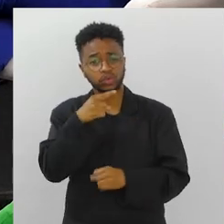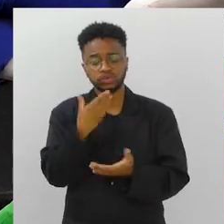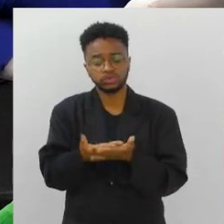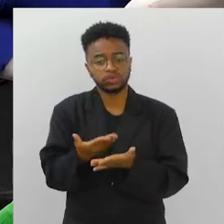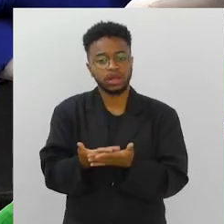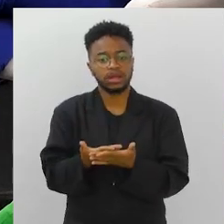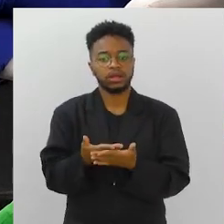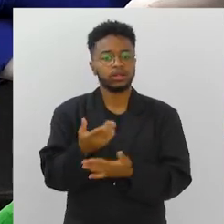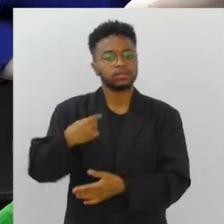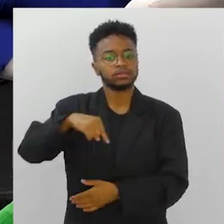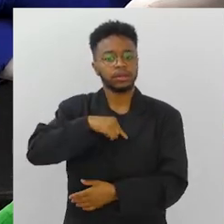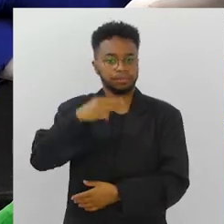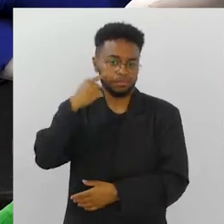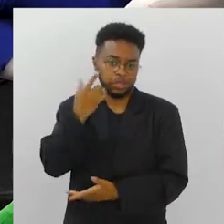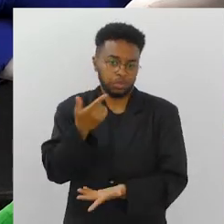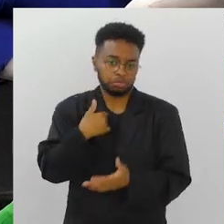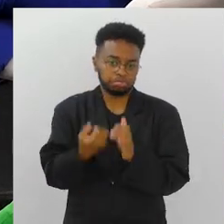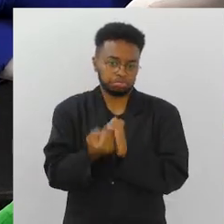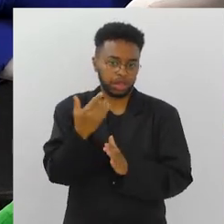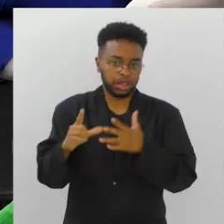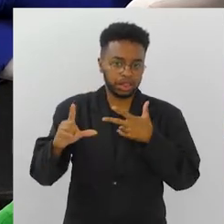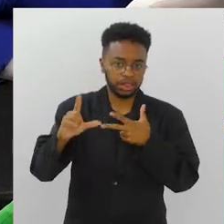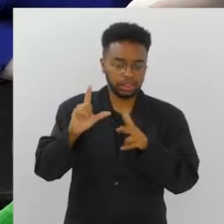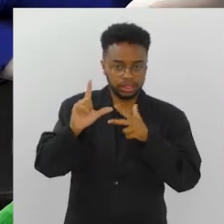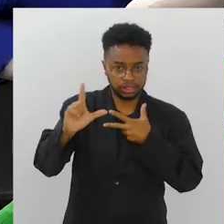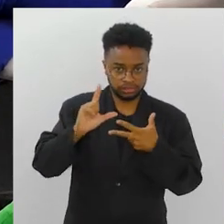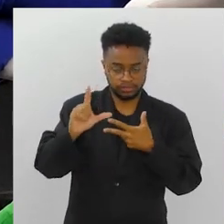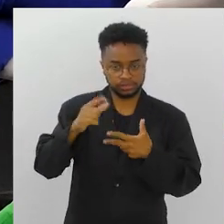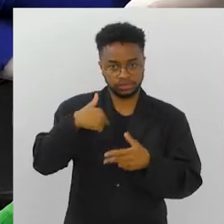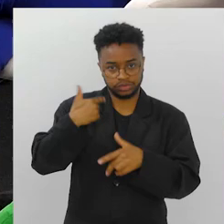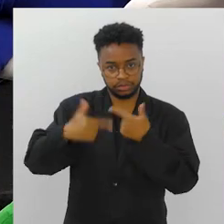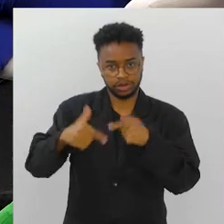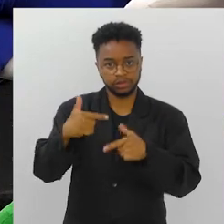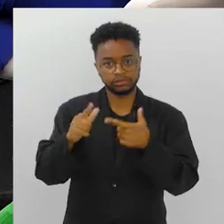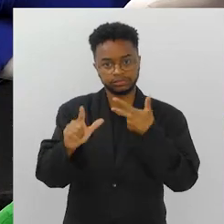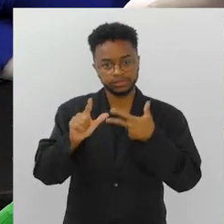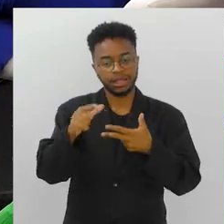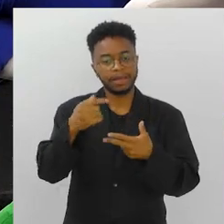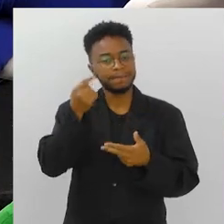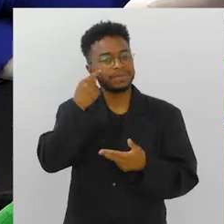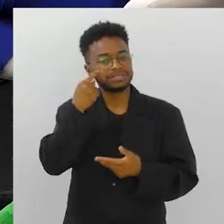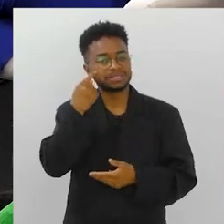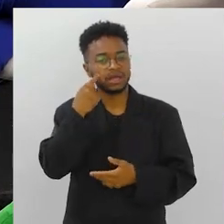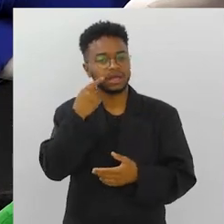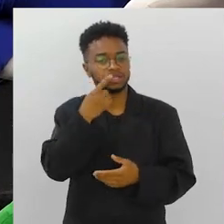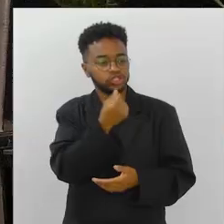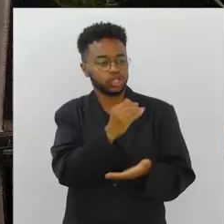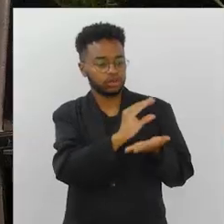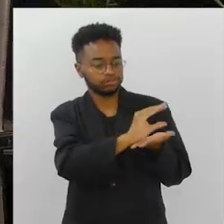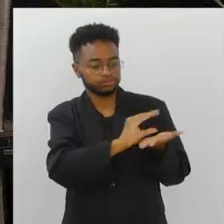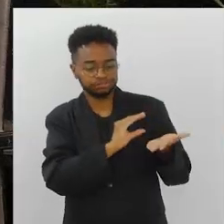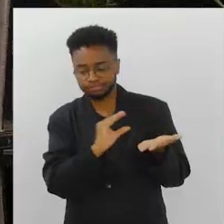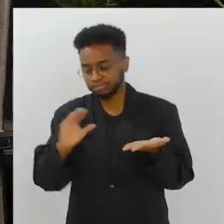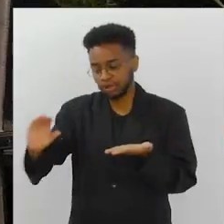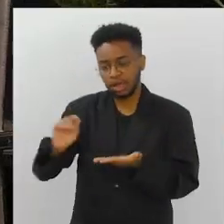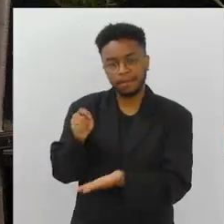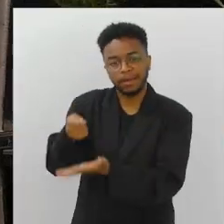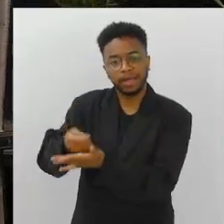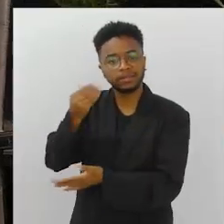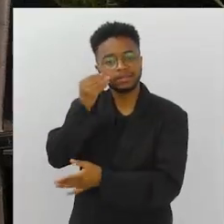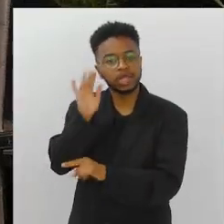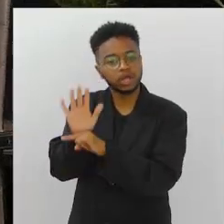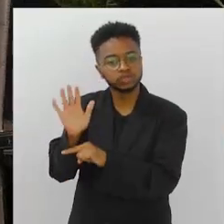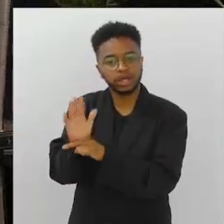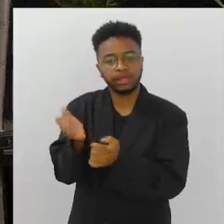pensou-se, vamos, eu, enquanto legisladora, vamos pensar em tirar o recurso de tal fundo para colocar,